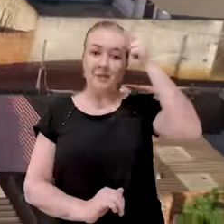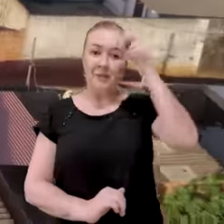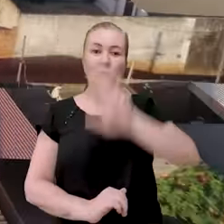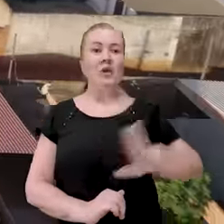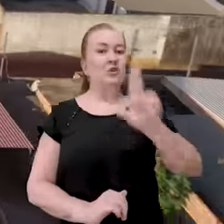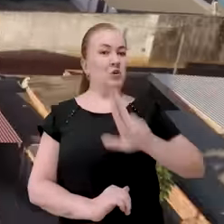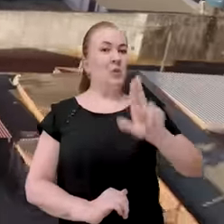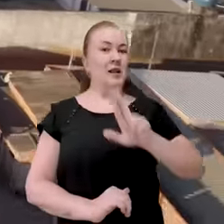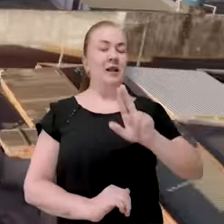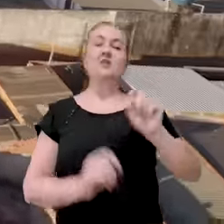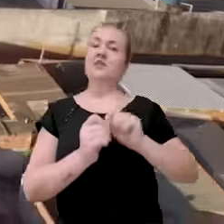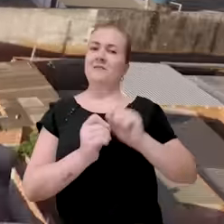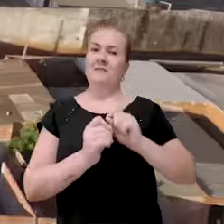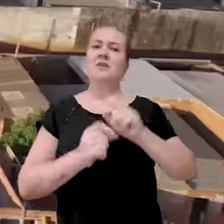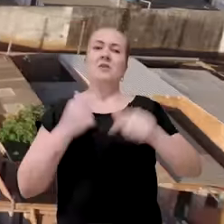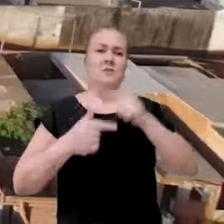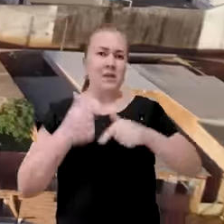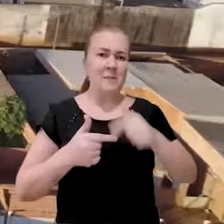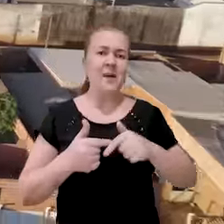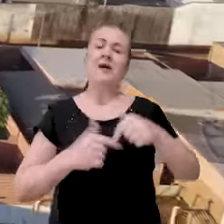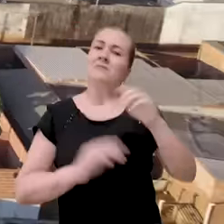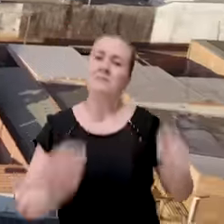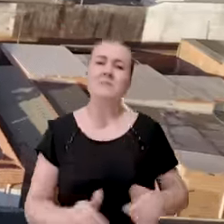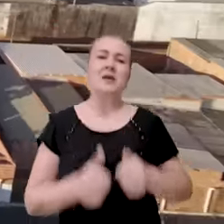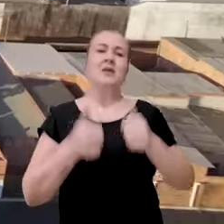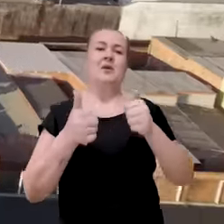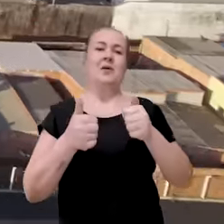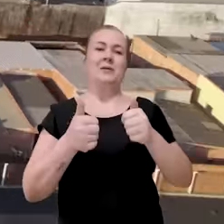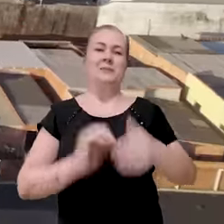Prefeitura de Uberlândia. Fazer mais, fazer bem.